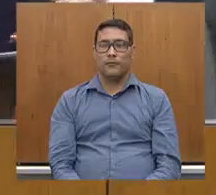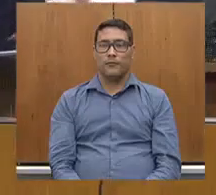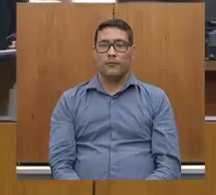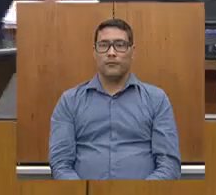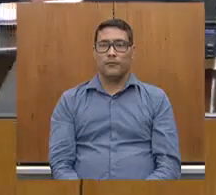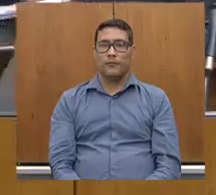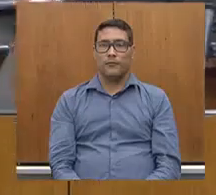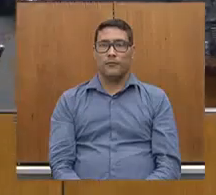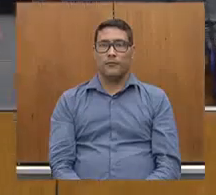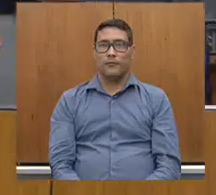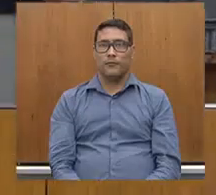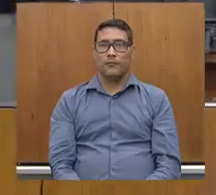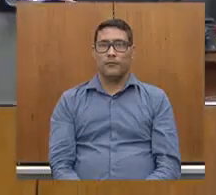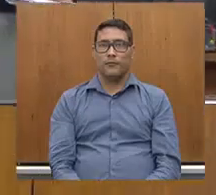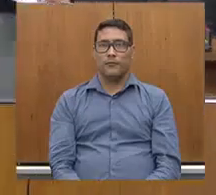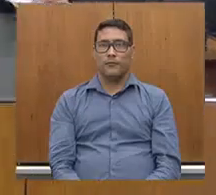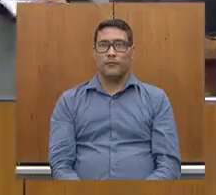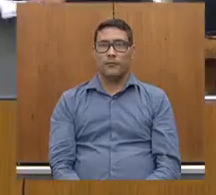Tá?